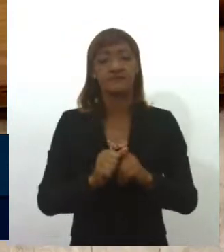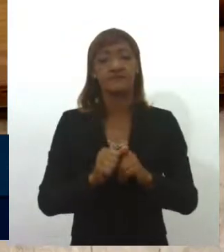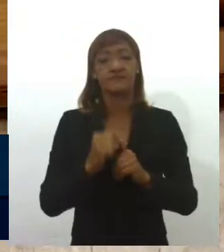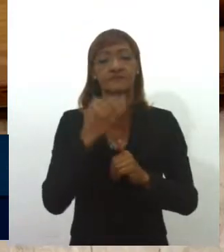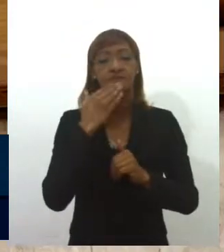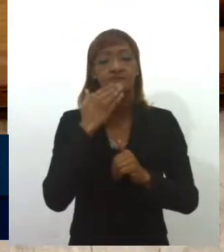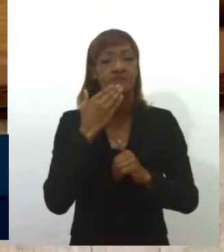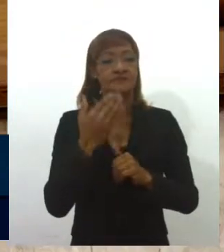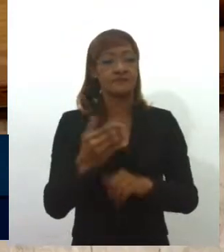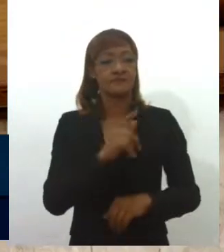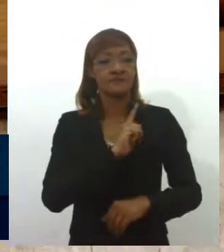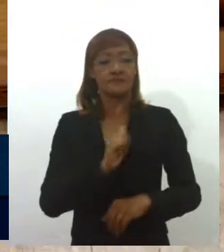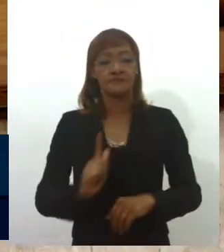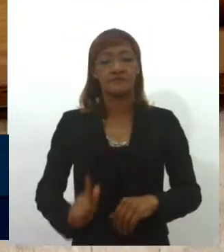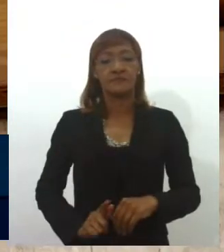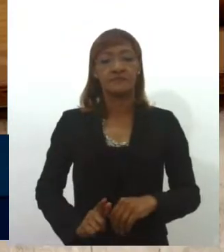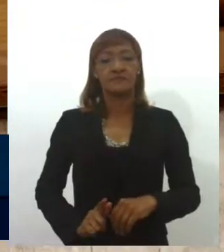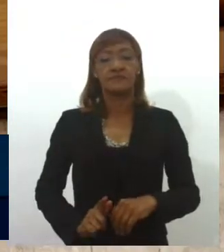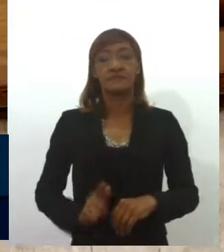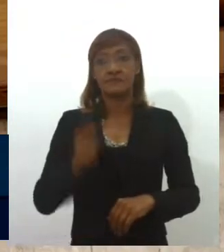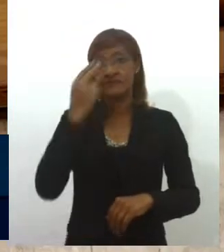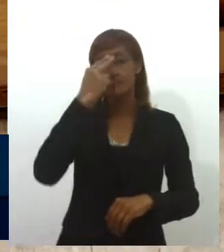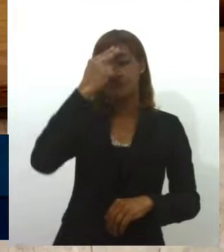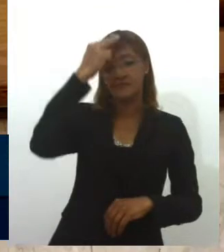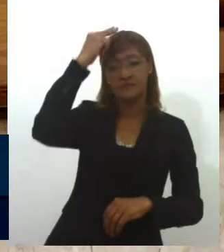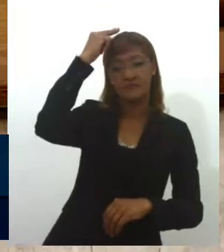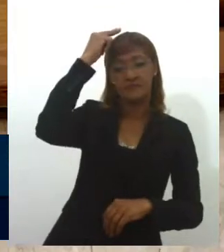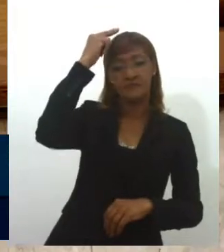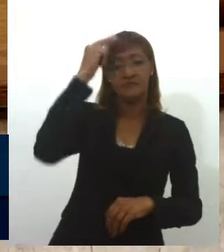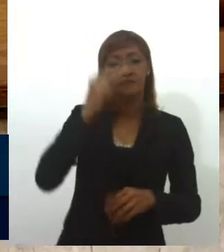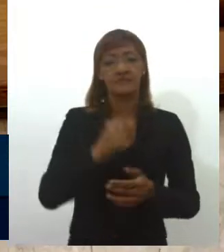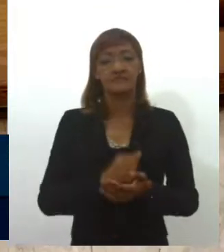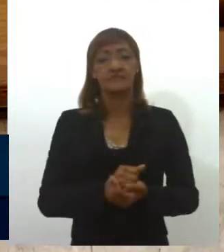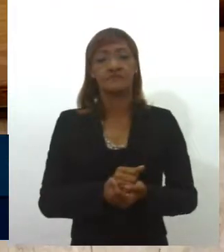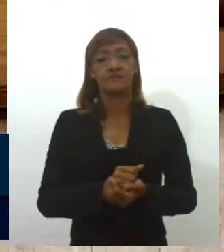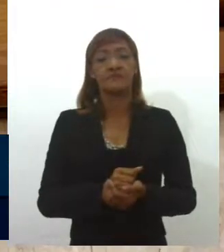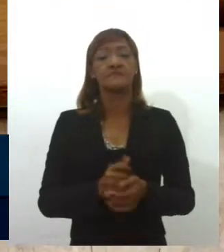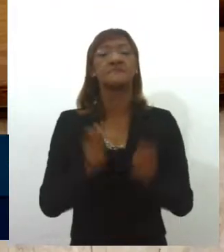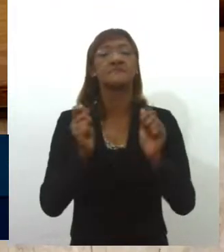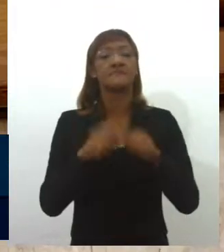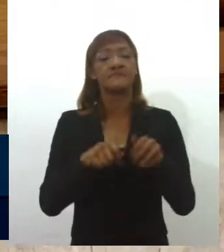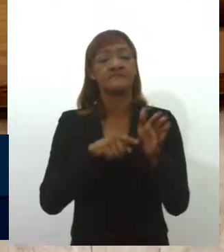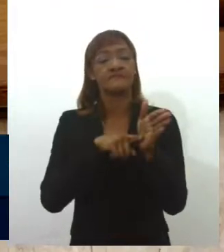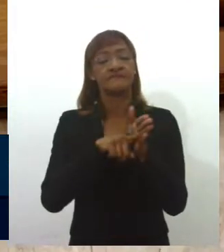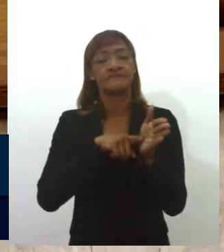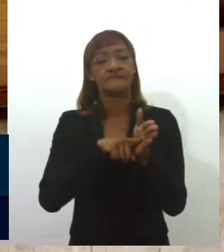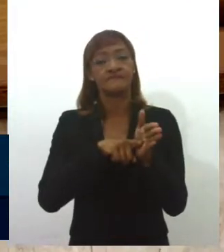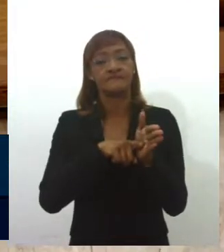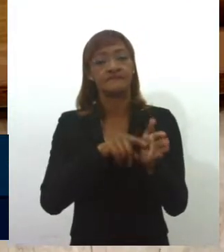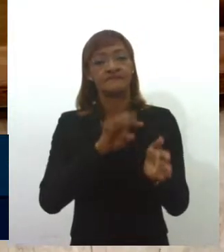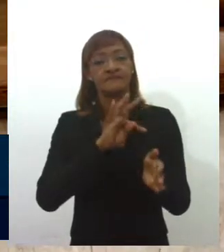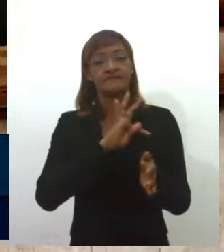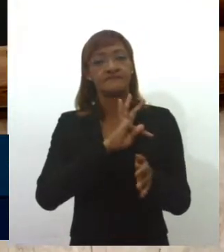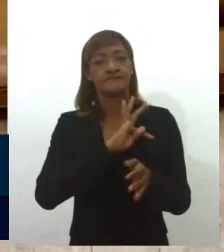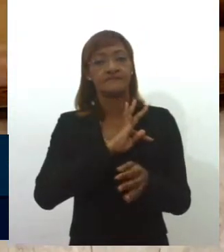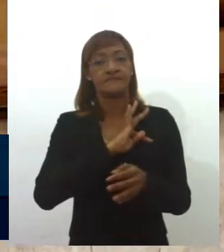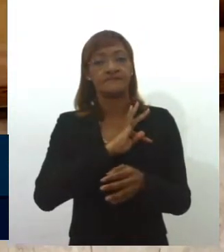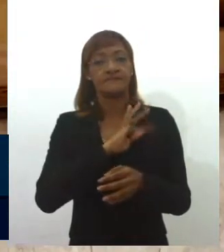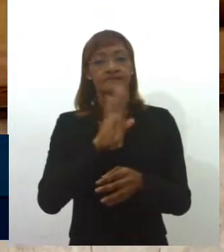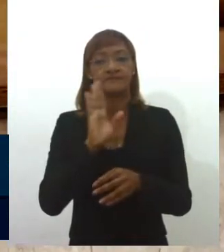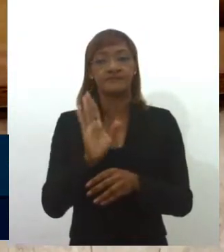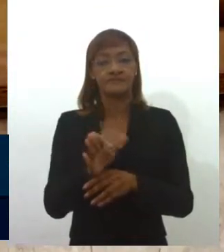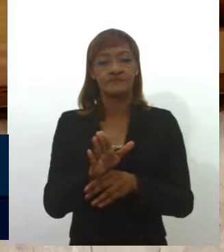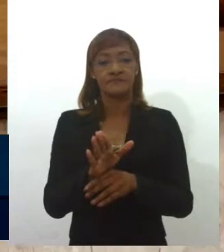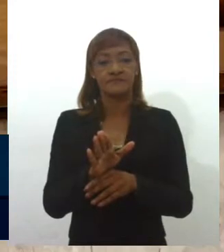ao senhor governador Belivaldo Chagas a realização de estudos técnicos para o fenômeno de sinalização